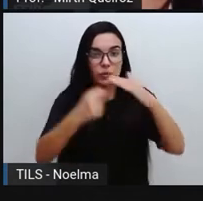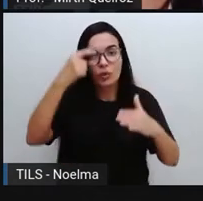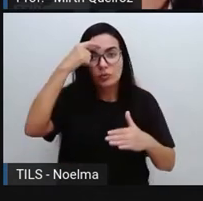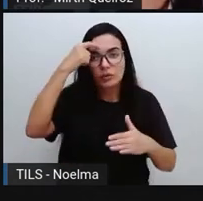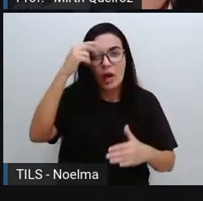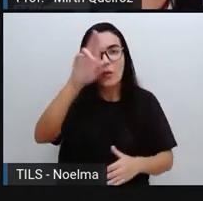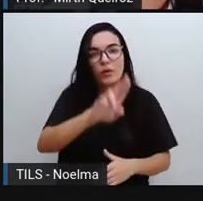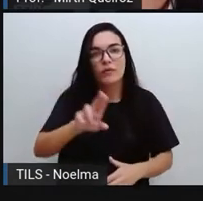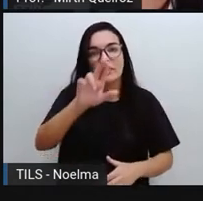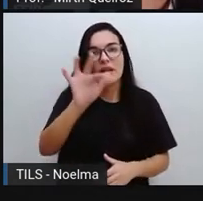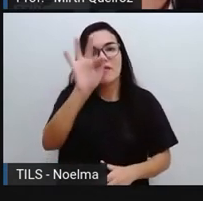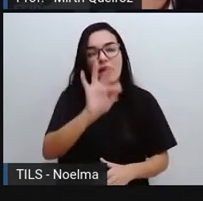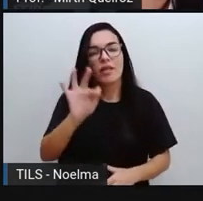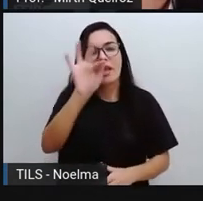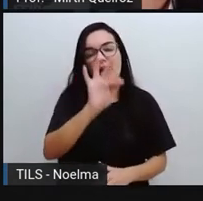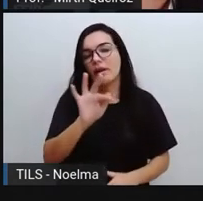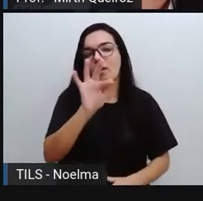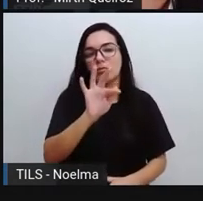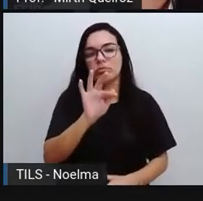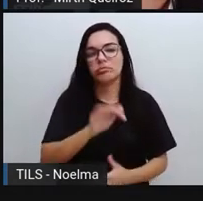do Rio Grande do Norte.